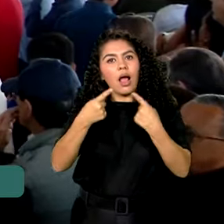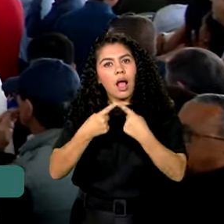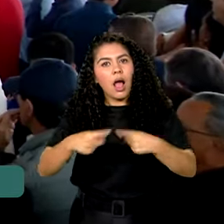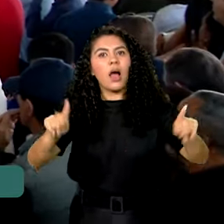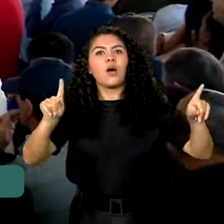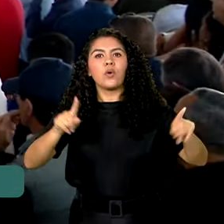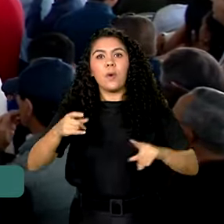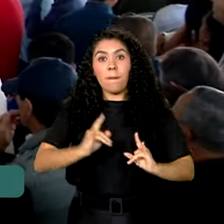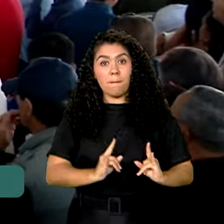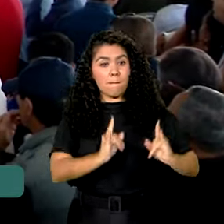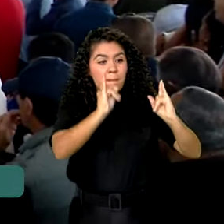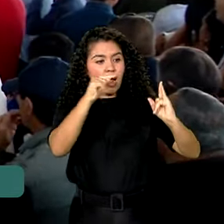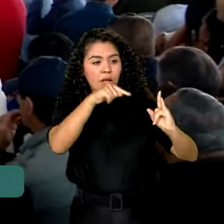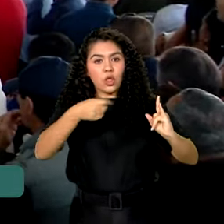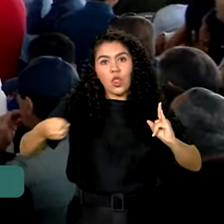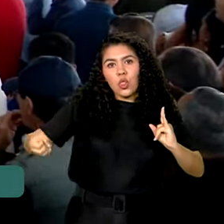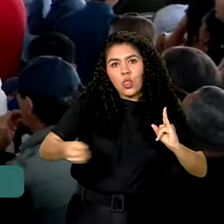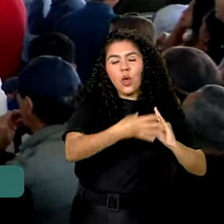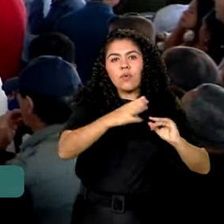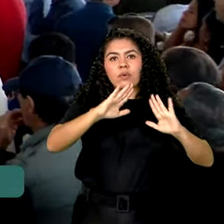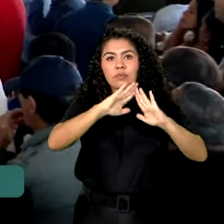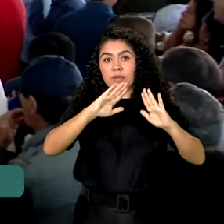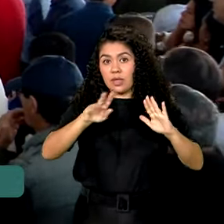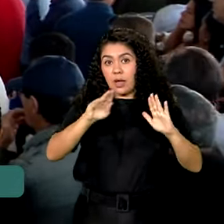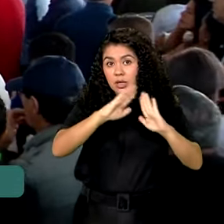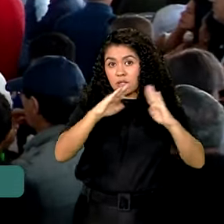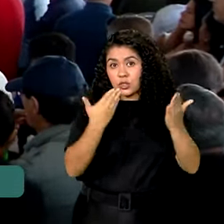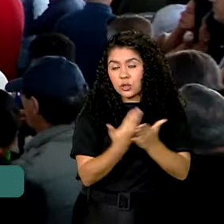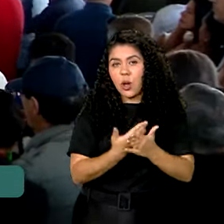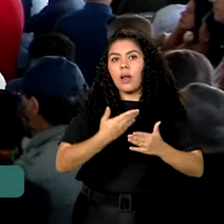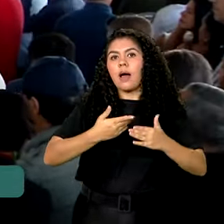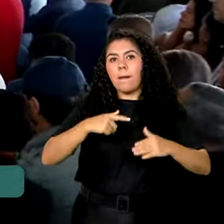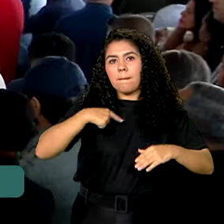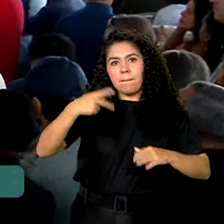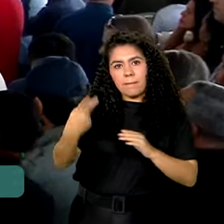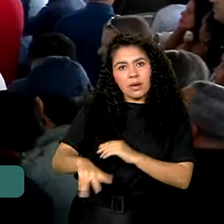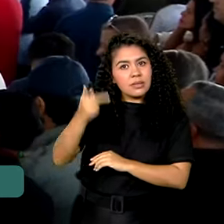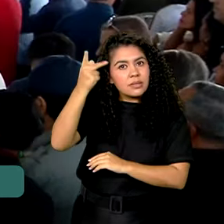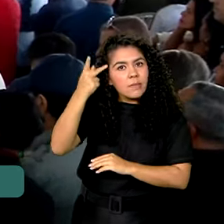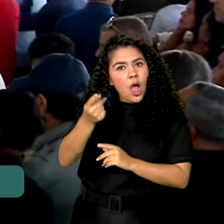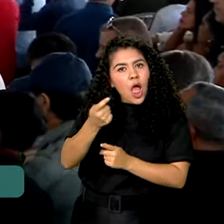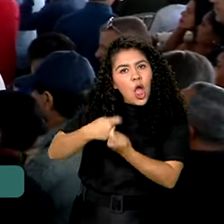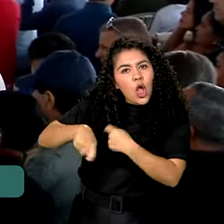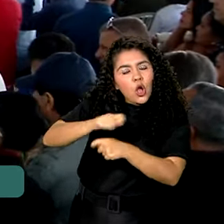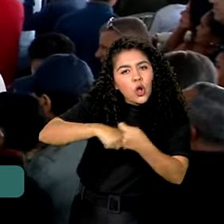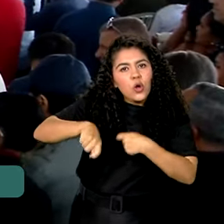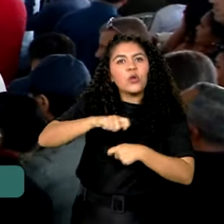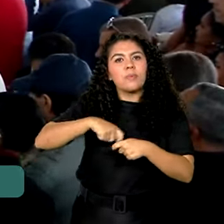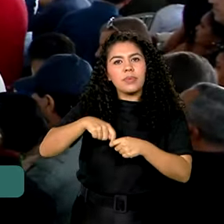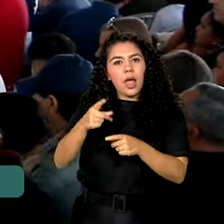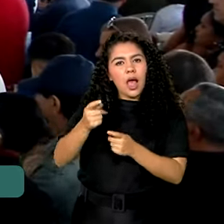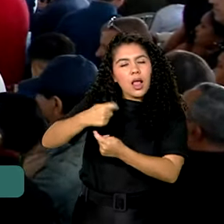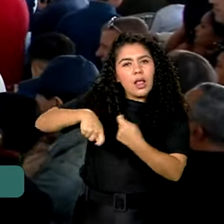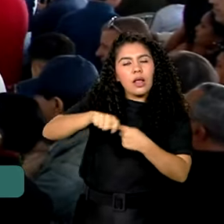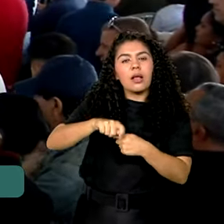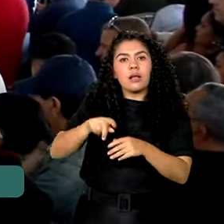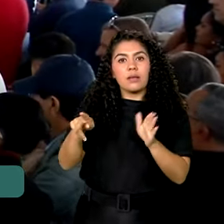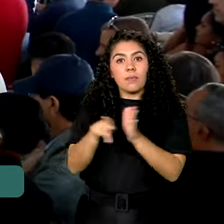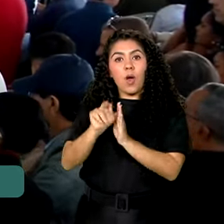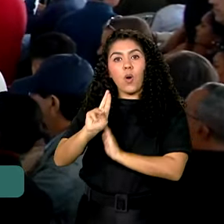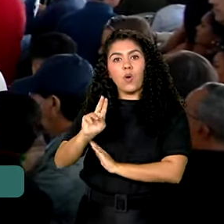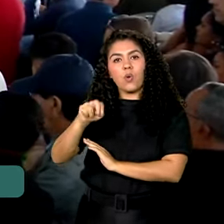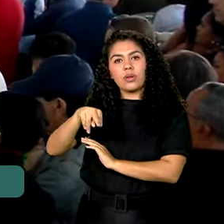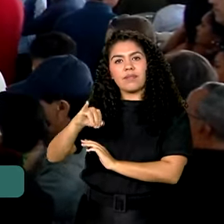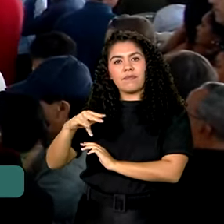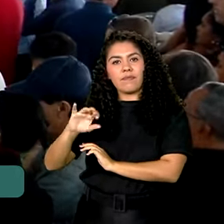novo prédio da Escola Paulista de Política, Economia e Negócios da Unifesp. O investimento do governo